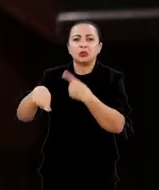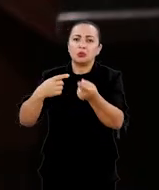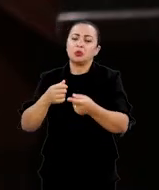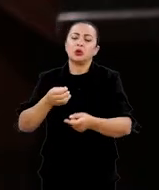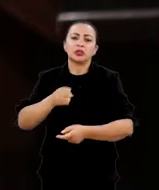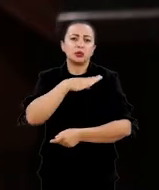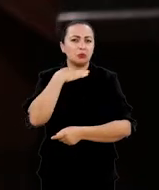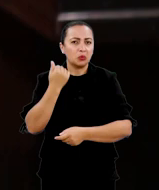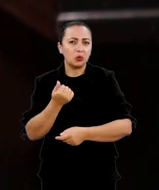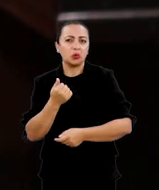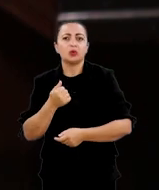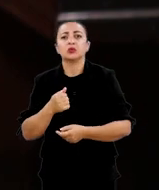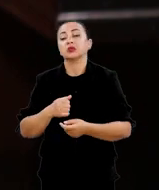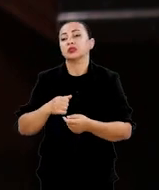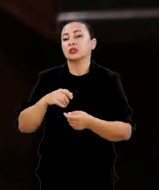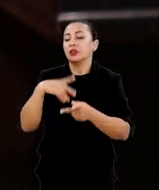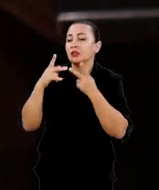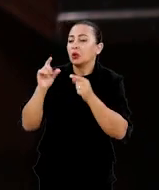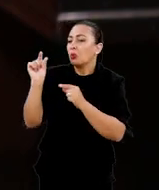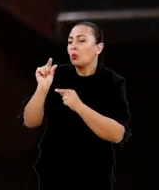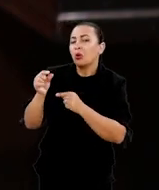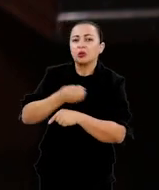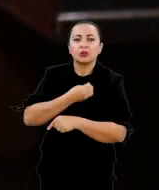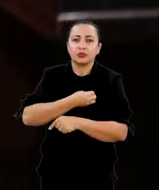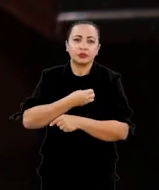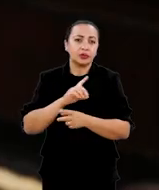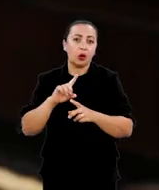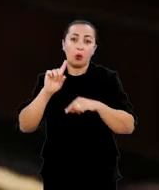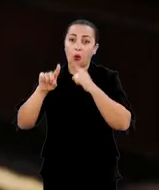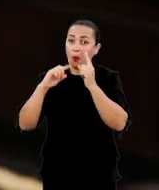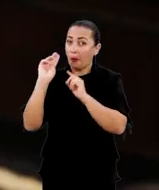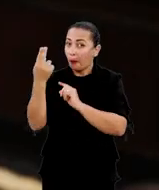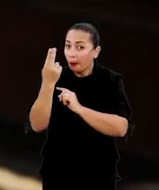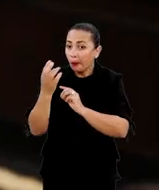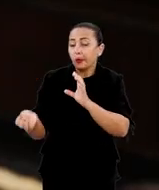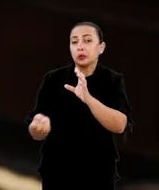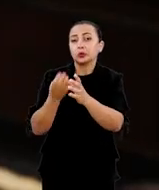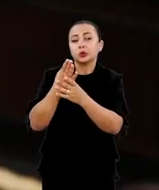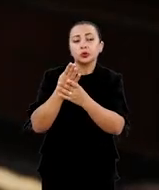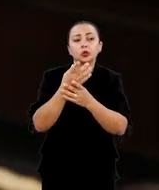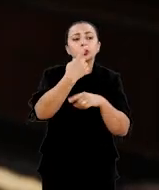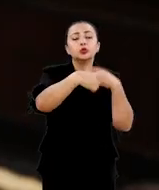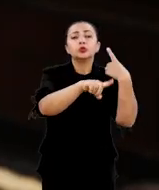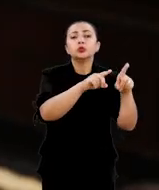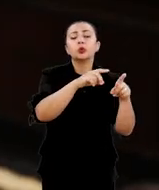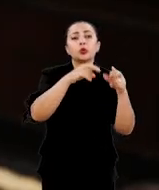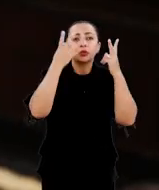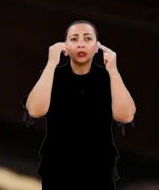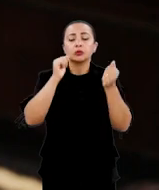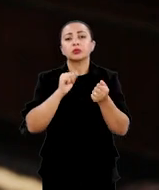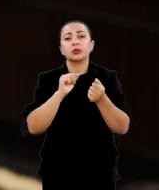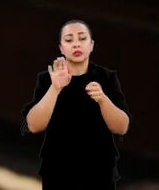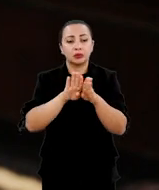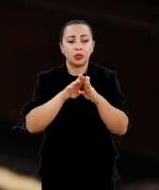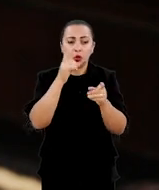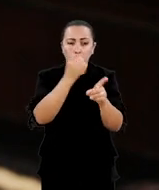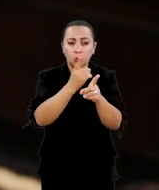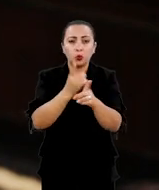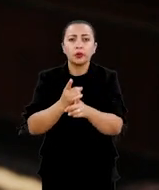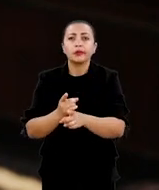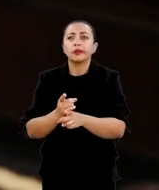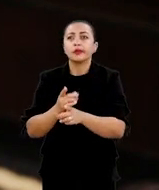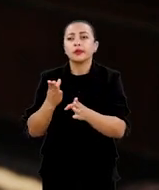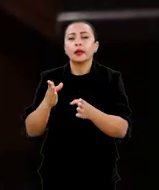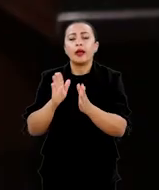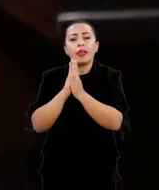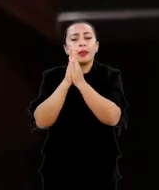depois da morte dele, escreveram dados biográficos dele, ou então vêm de uma outra natureza de fonte que